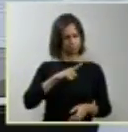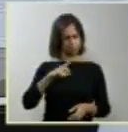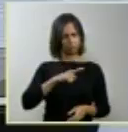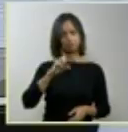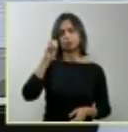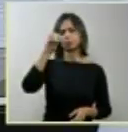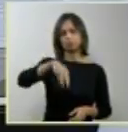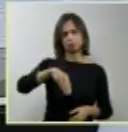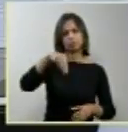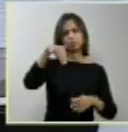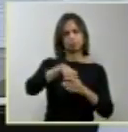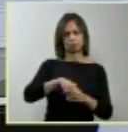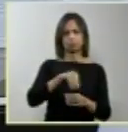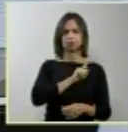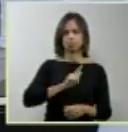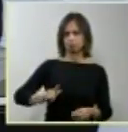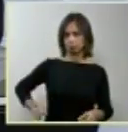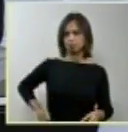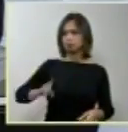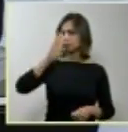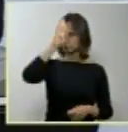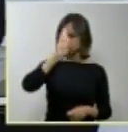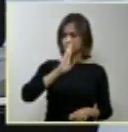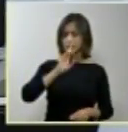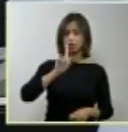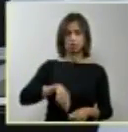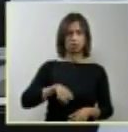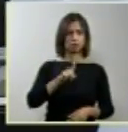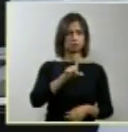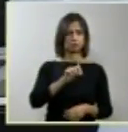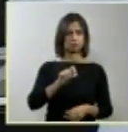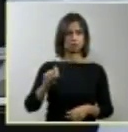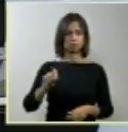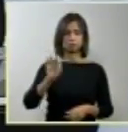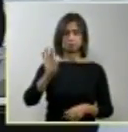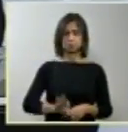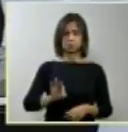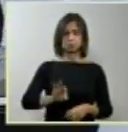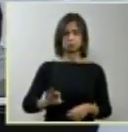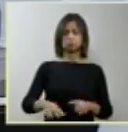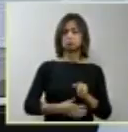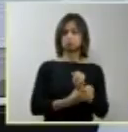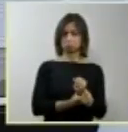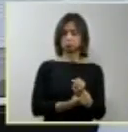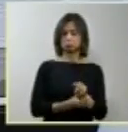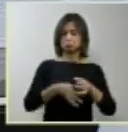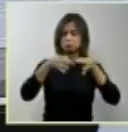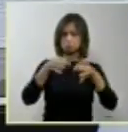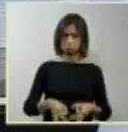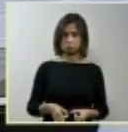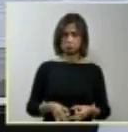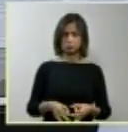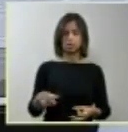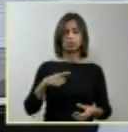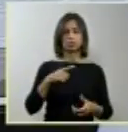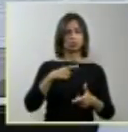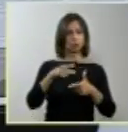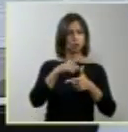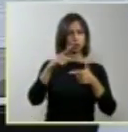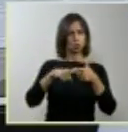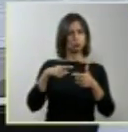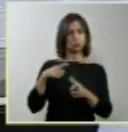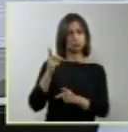100% segura. Existem dois diagnósticos em medicina